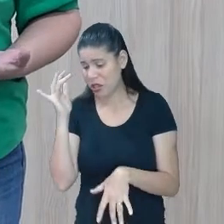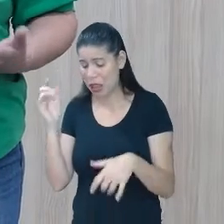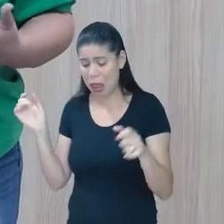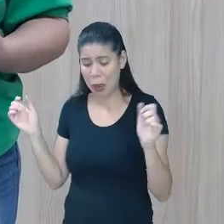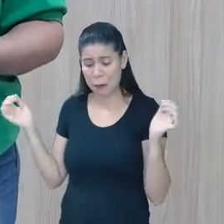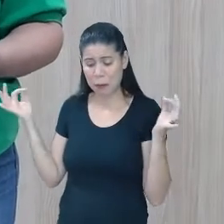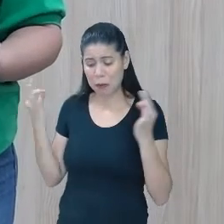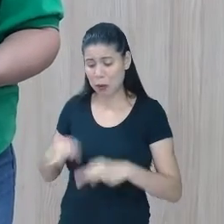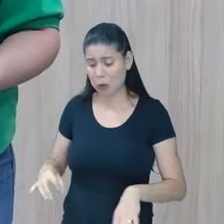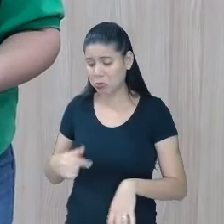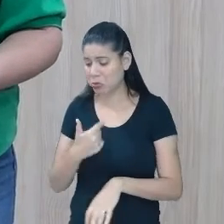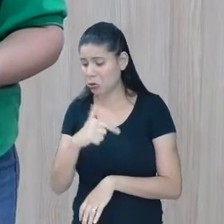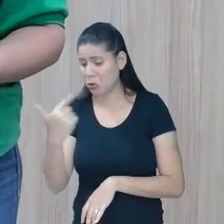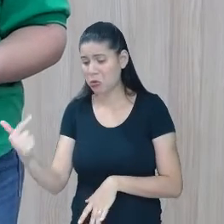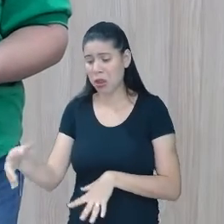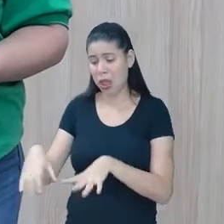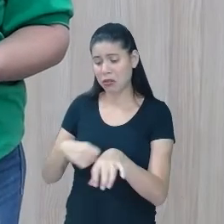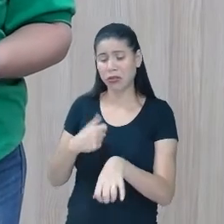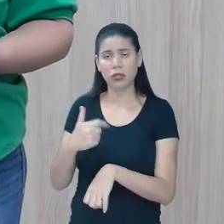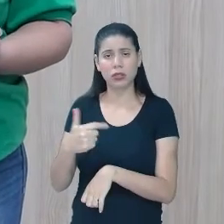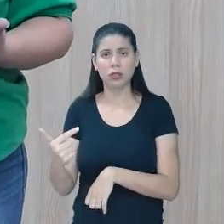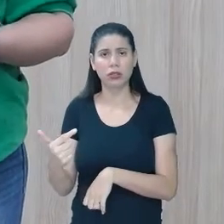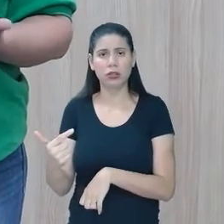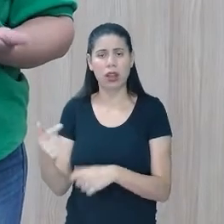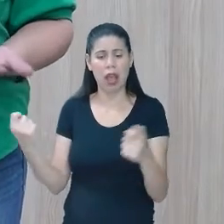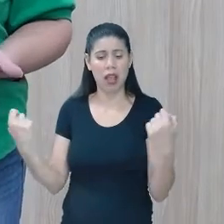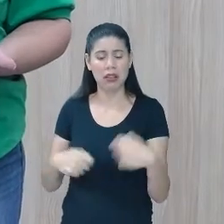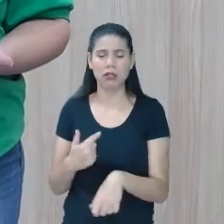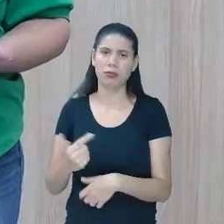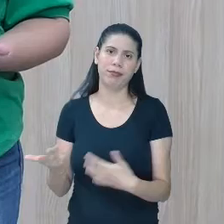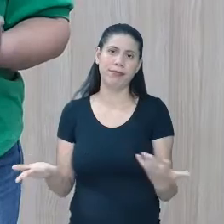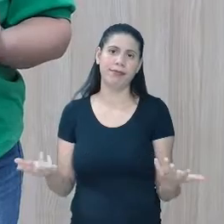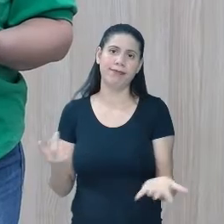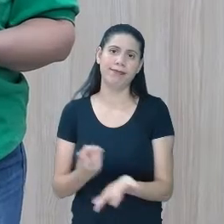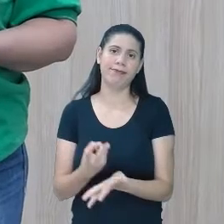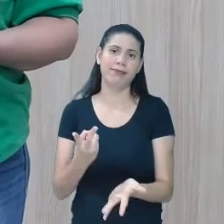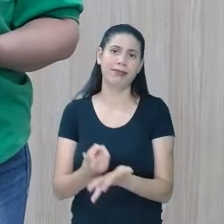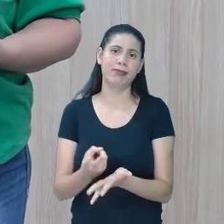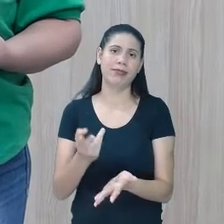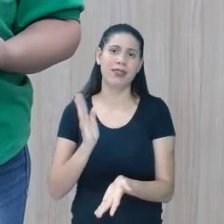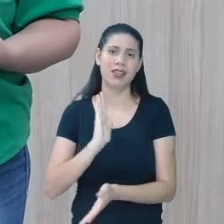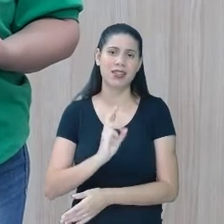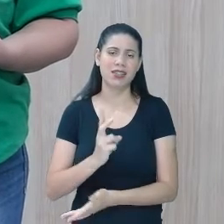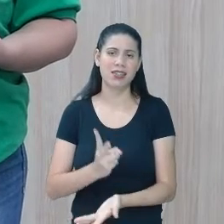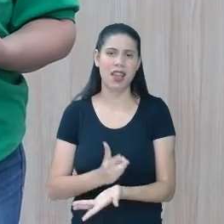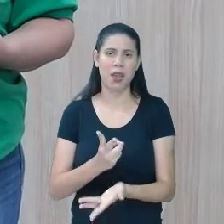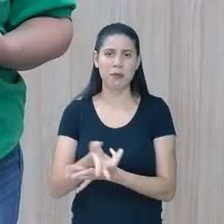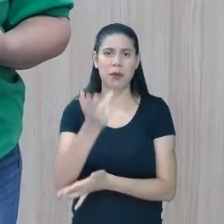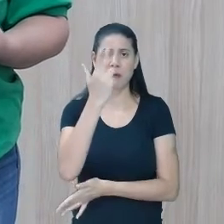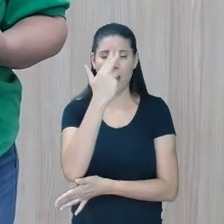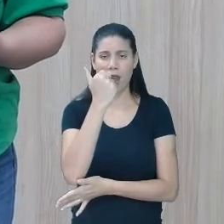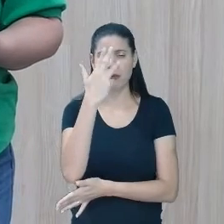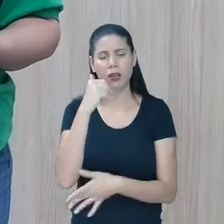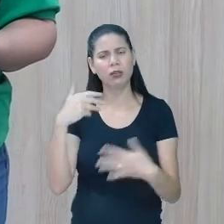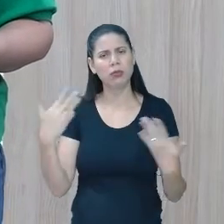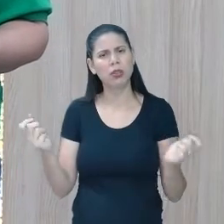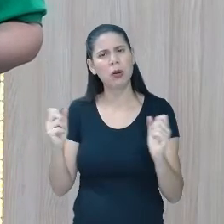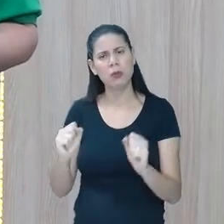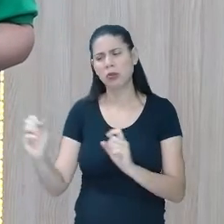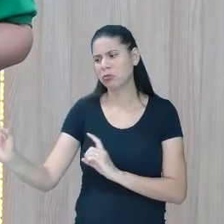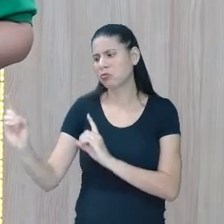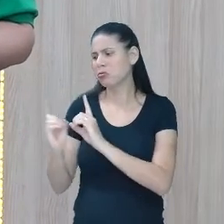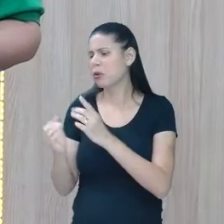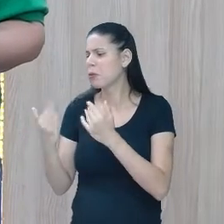sinto preparado, eu não fui preparado, nada vai mudar. Então, troque com o seu professor do lado, com o seu